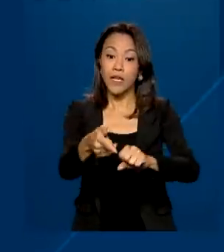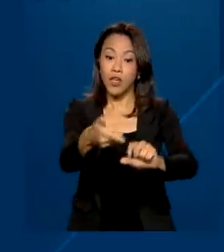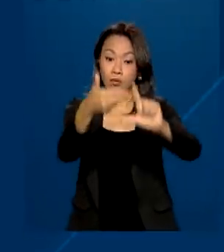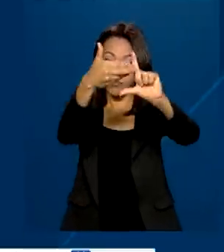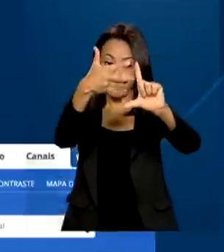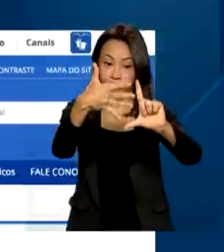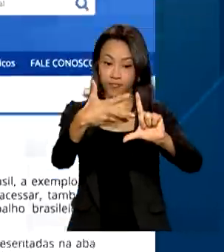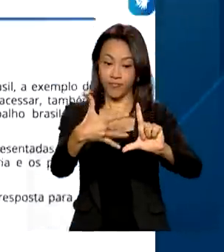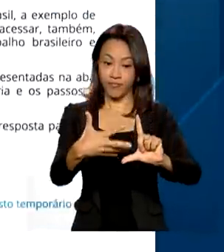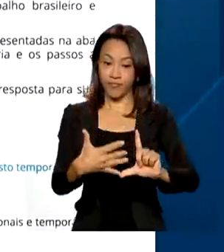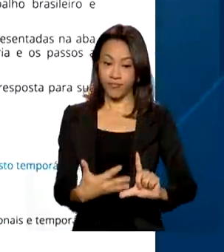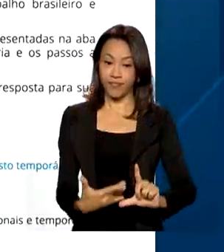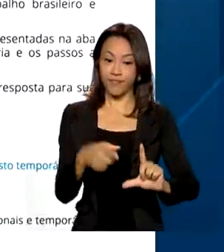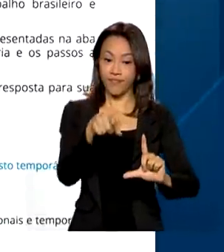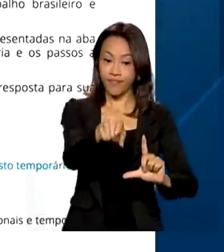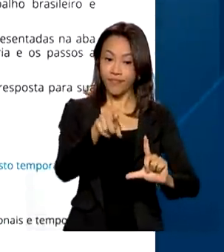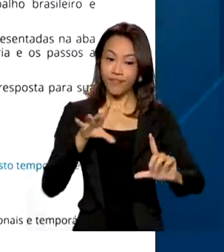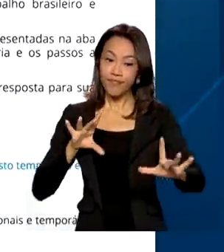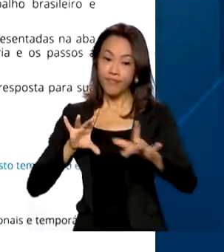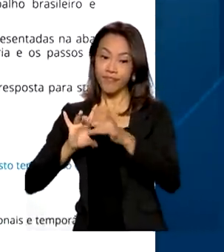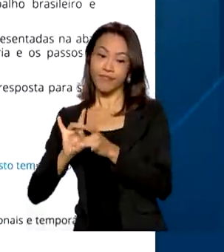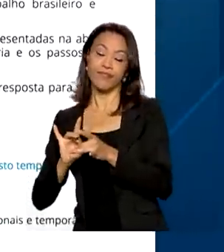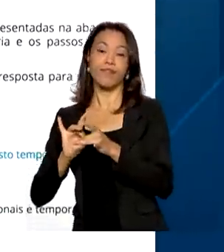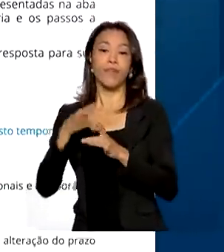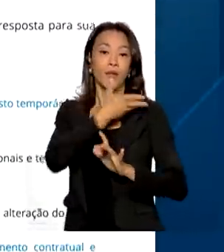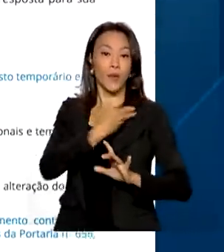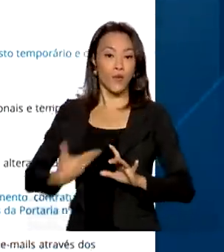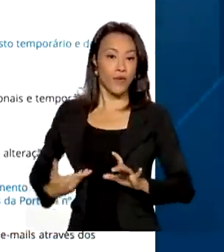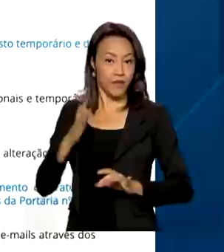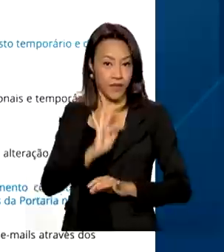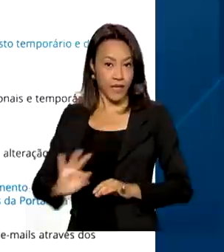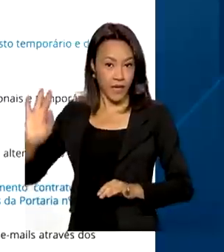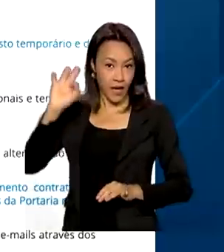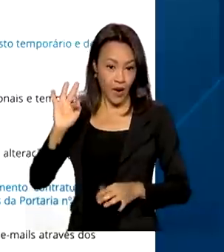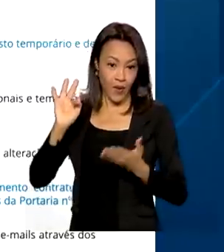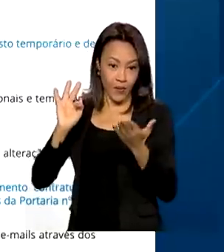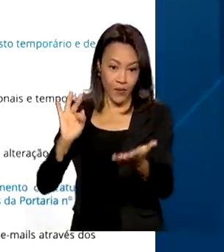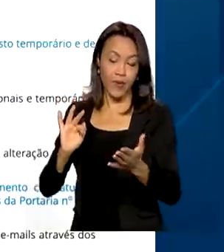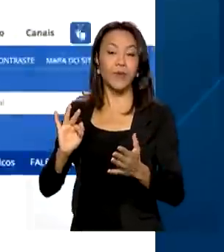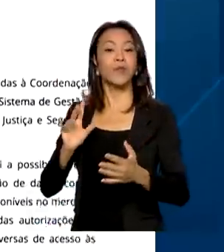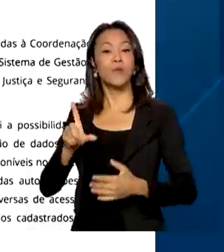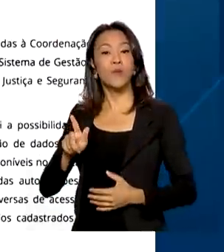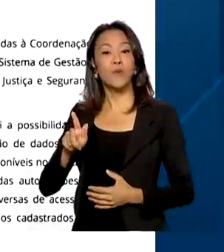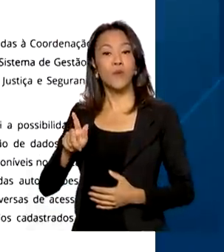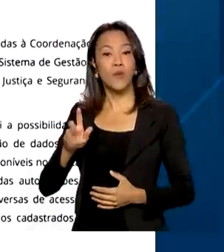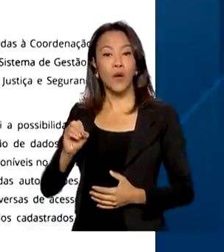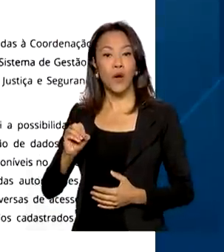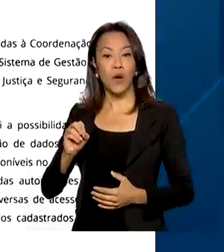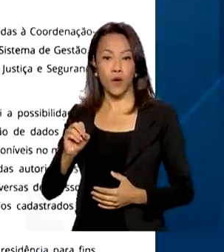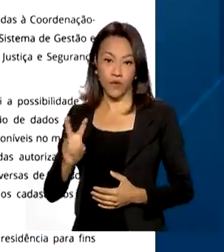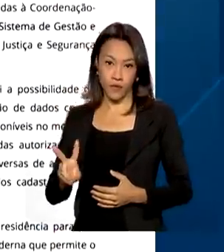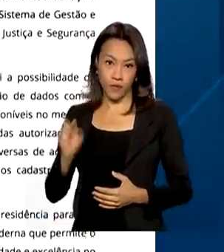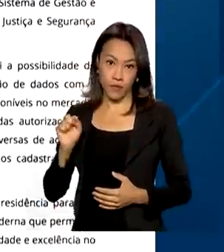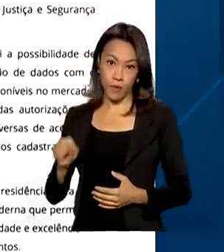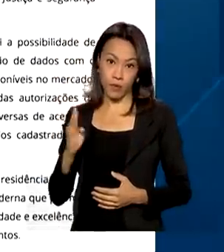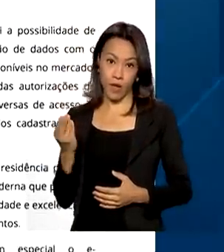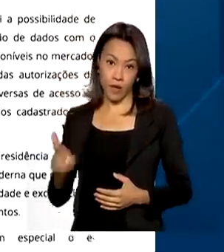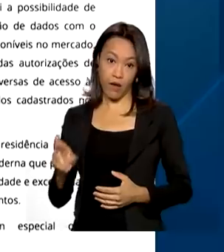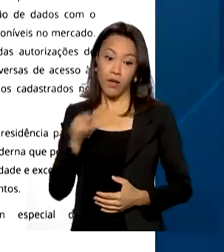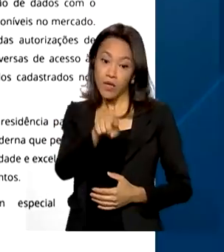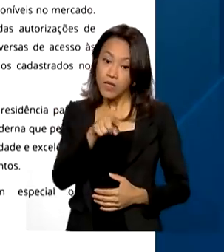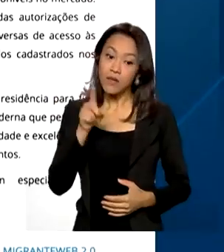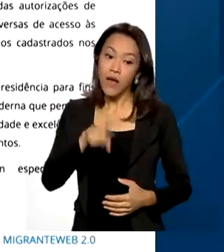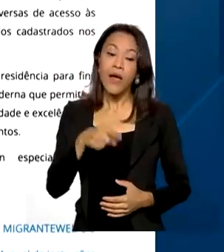Web, integrada ao portal único do governo federal, o gov.br. Tudo para agilizar o andamento do